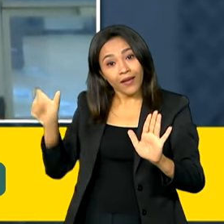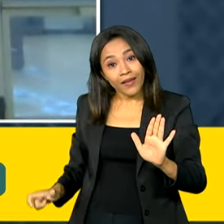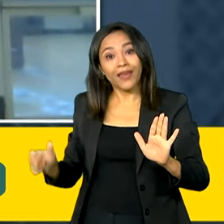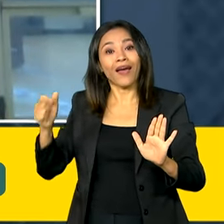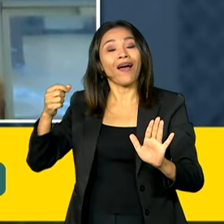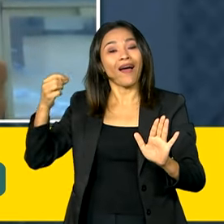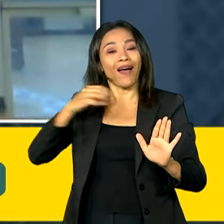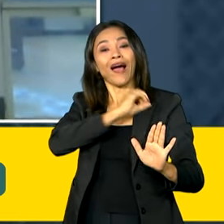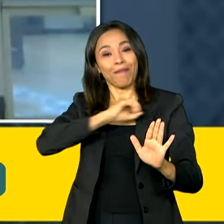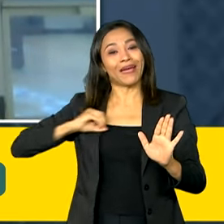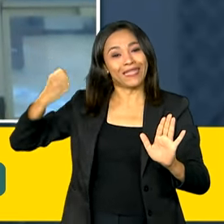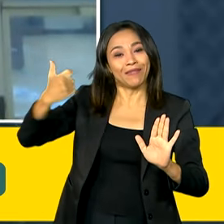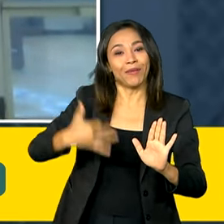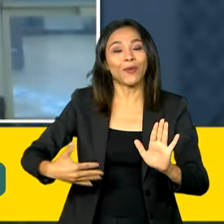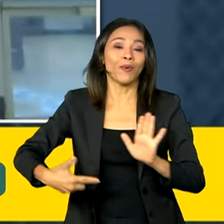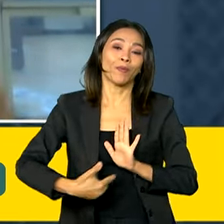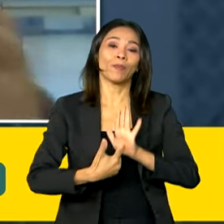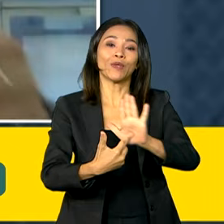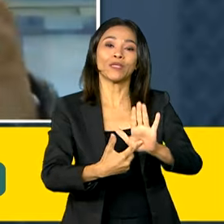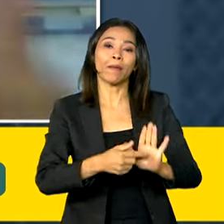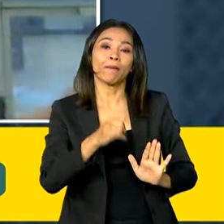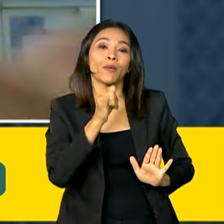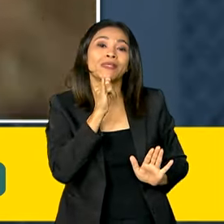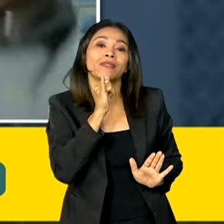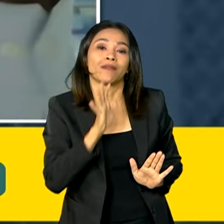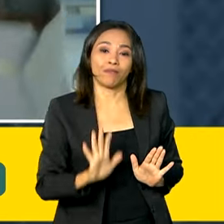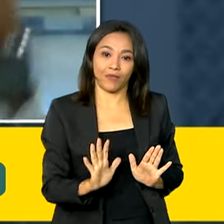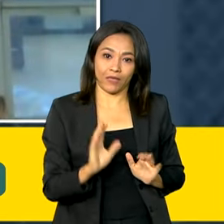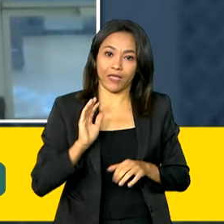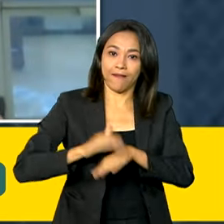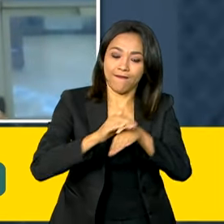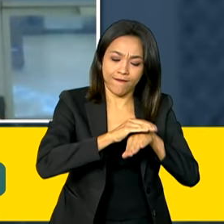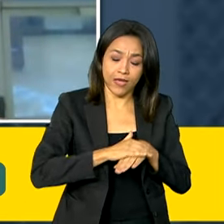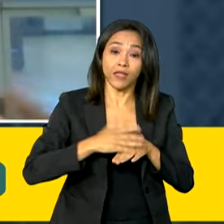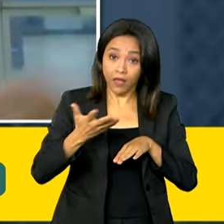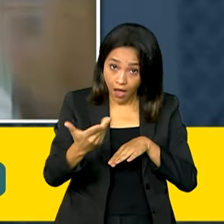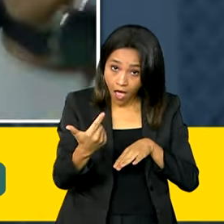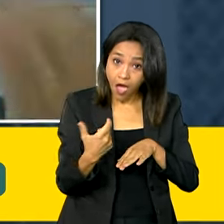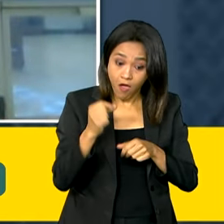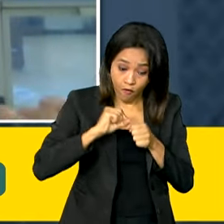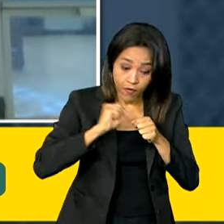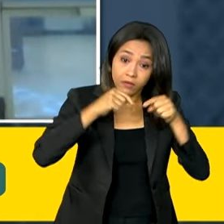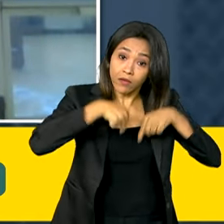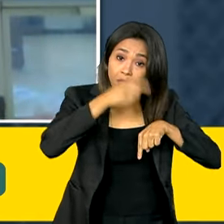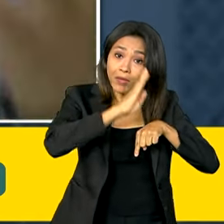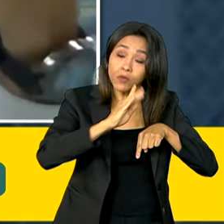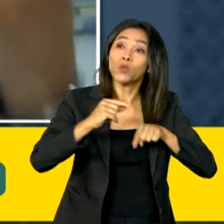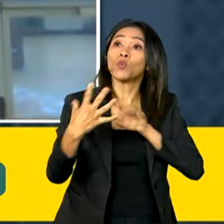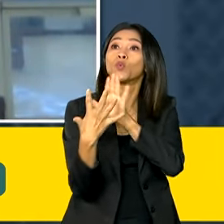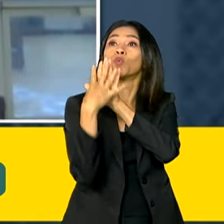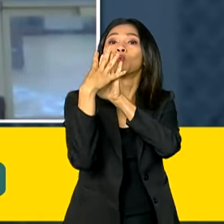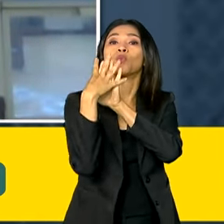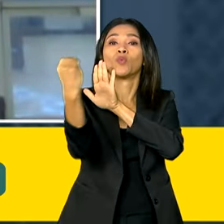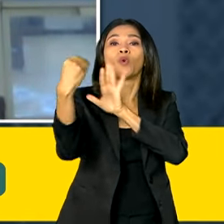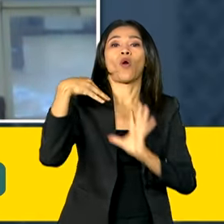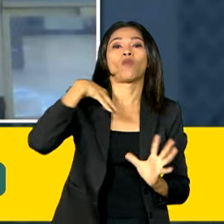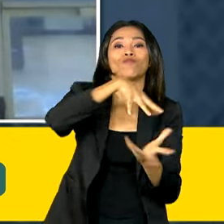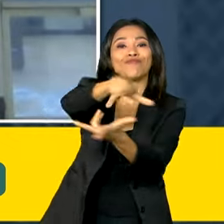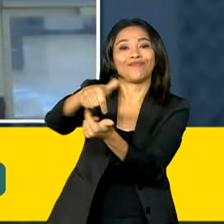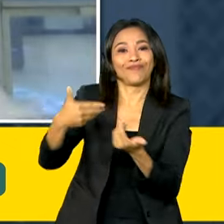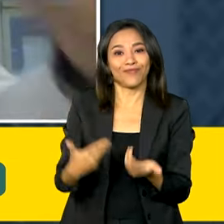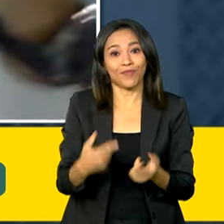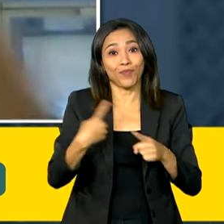Silva, liderar pelo exemplo. Eu quero que o mundo faça aquilo que eu faço aqui em casa. Nós estamos reduzindo significativamente as